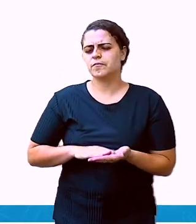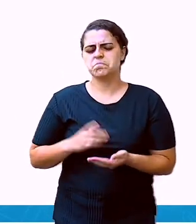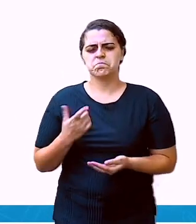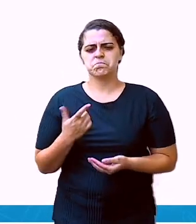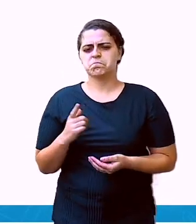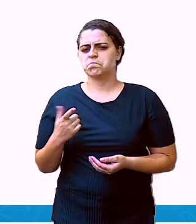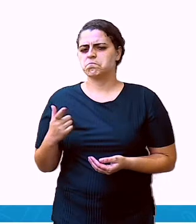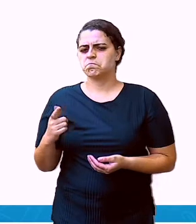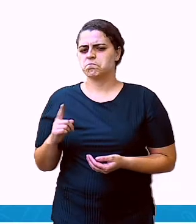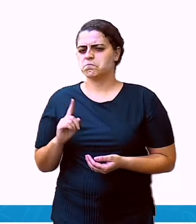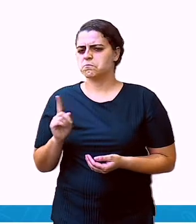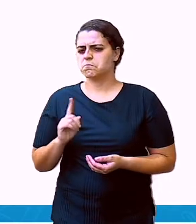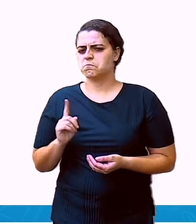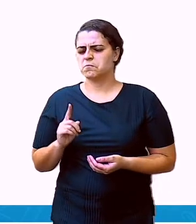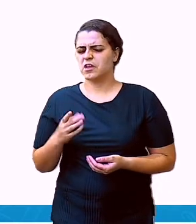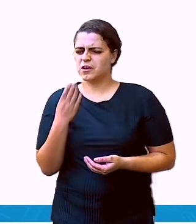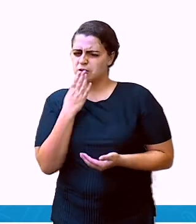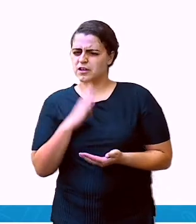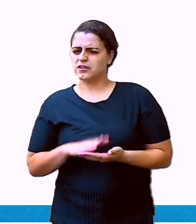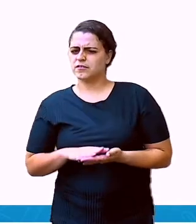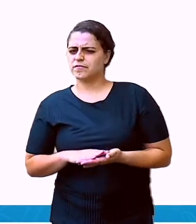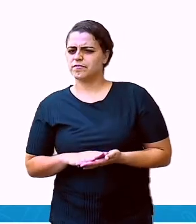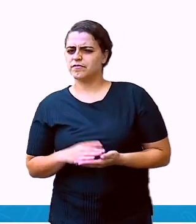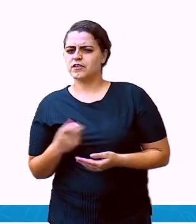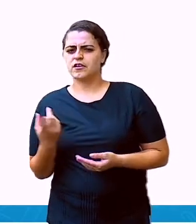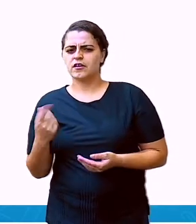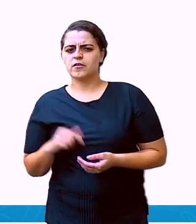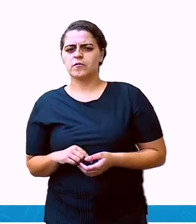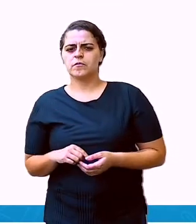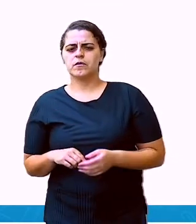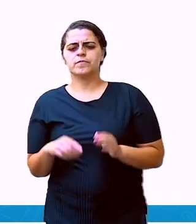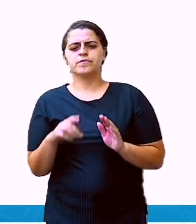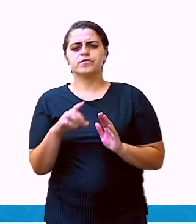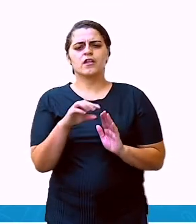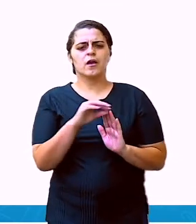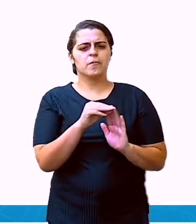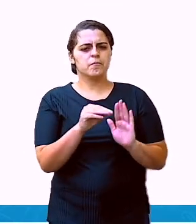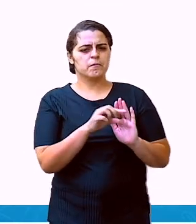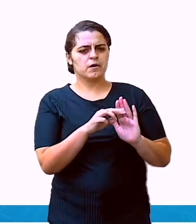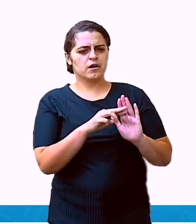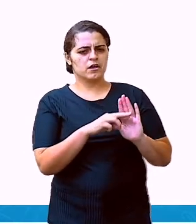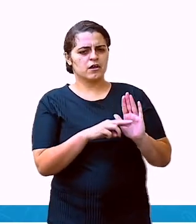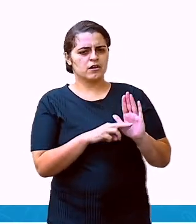Não. É carta? Será que é uma lista?